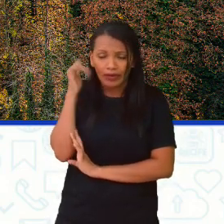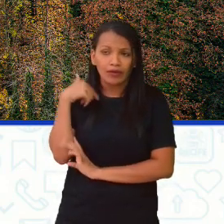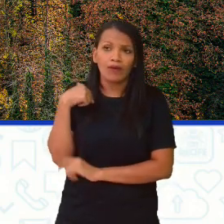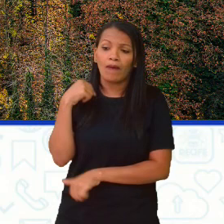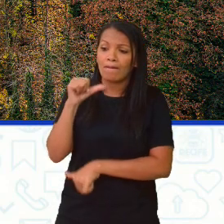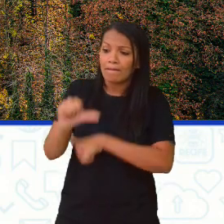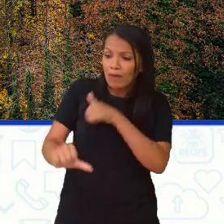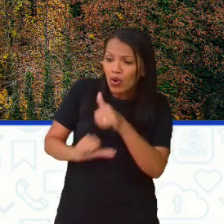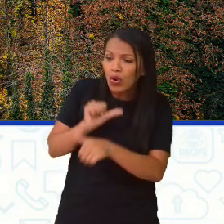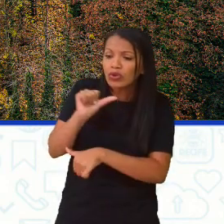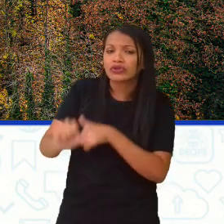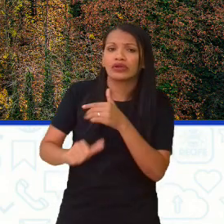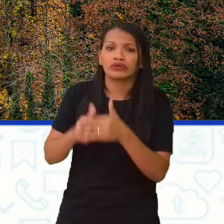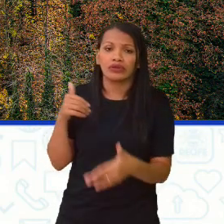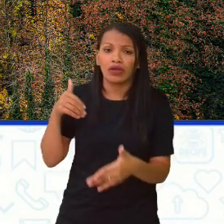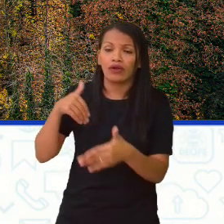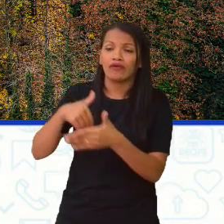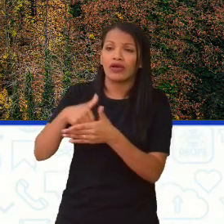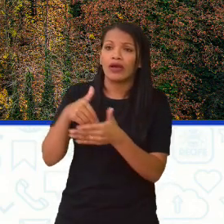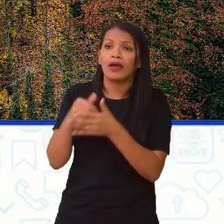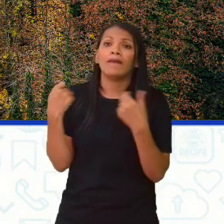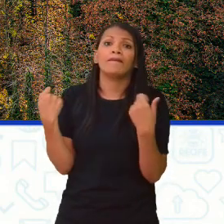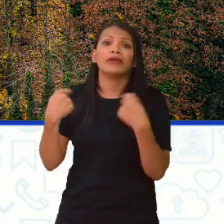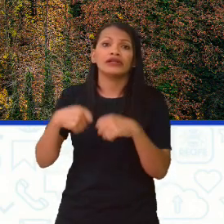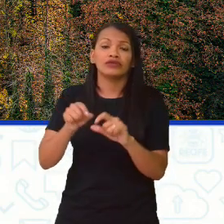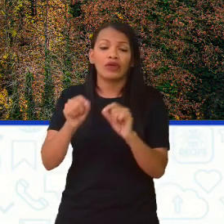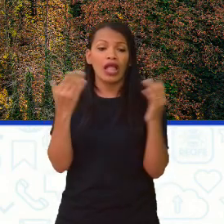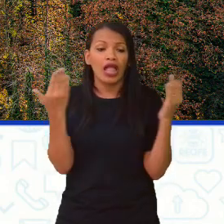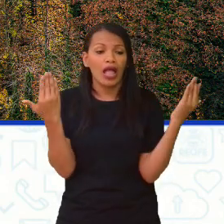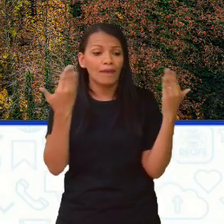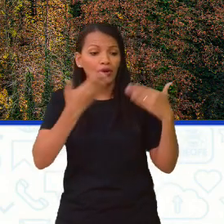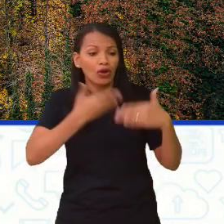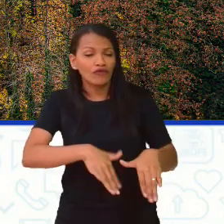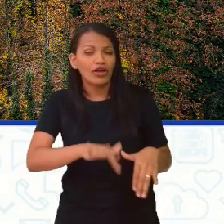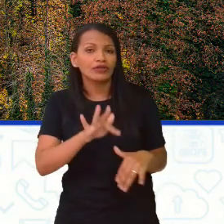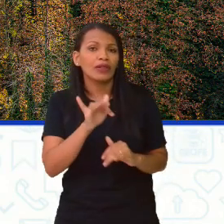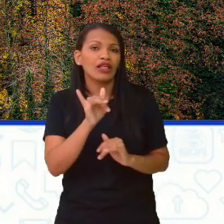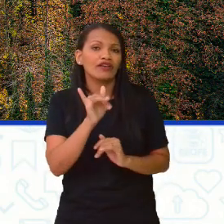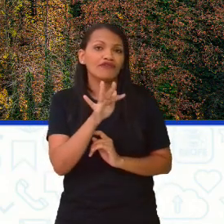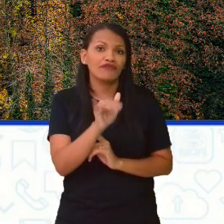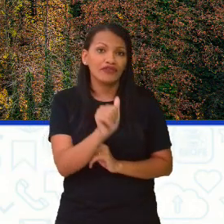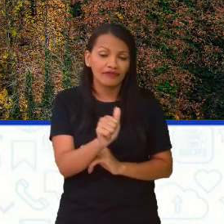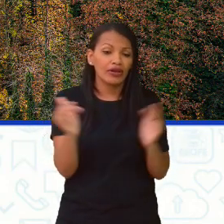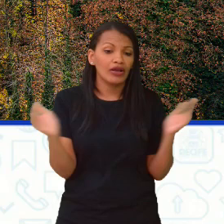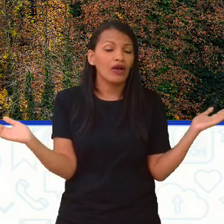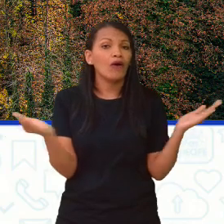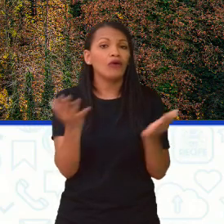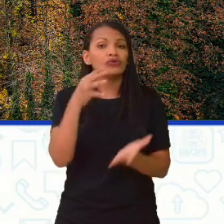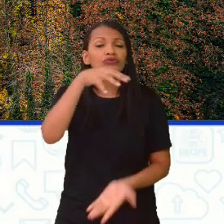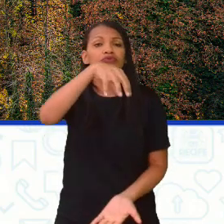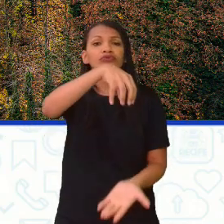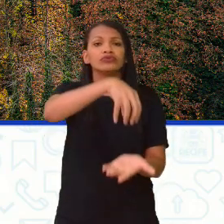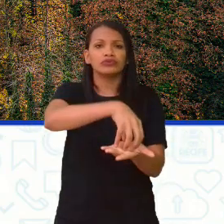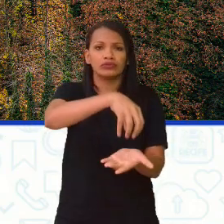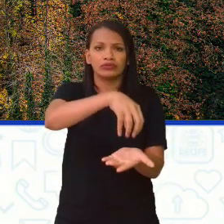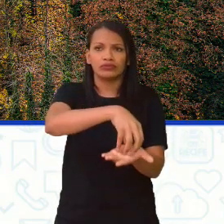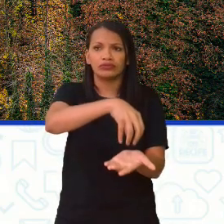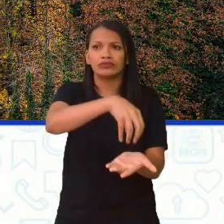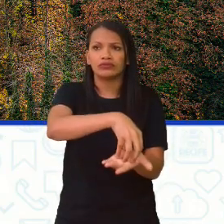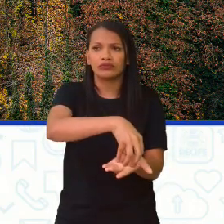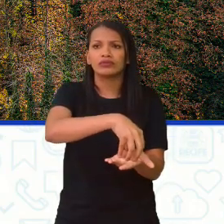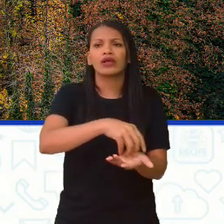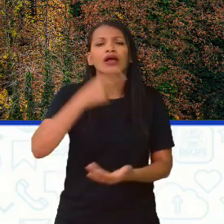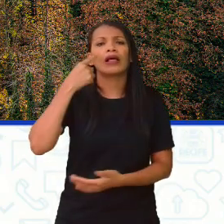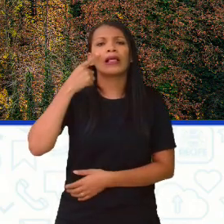ocorrida no futebol precisa ser aprovada pelo órgão. Hoje, sua sede se estabelece em Zurique,